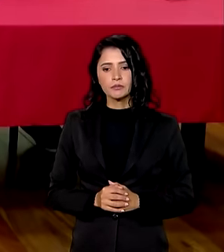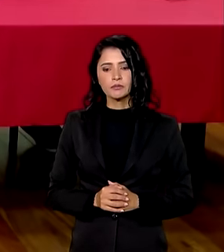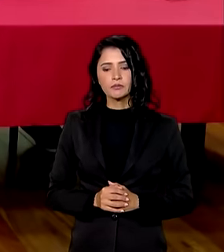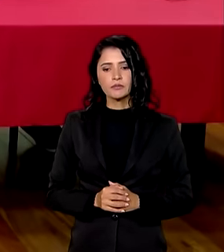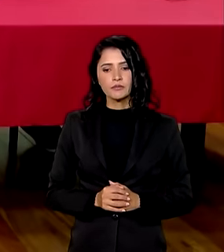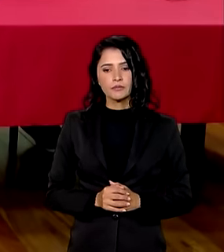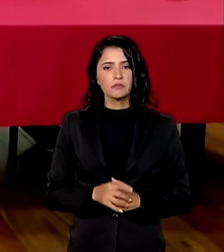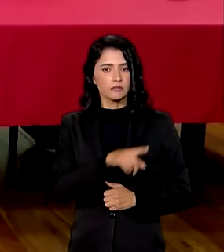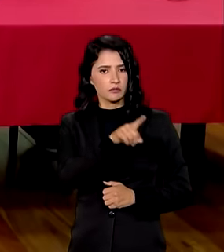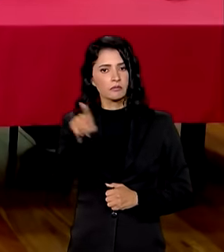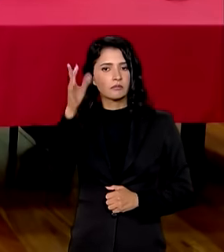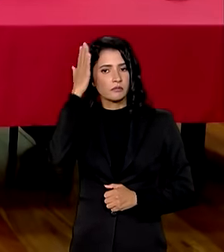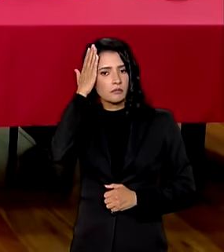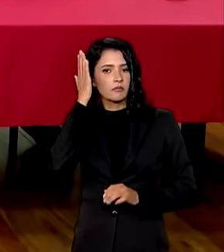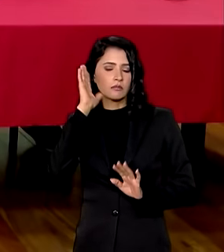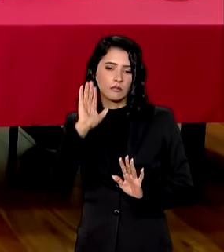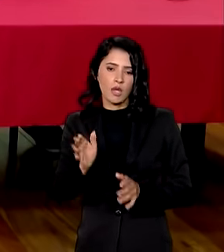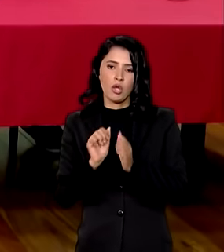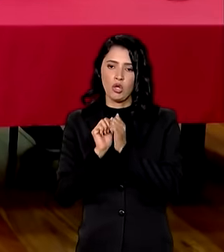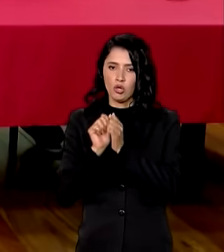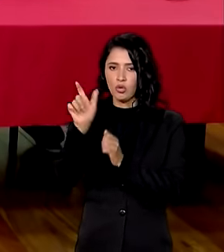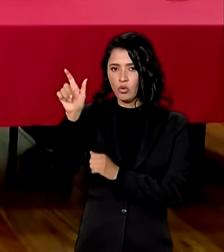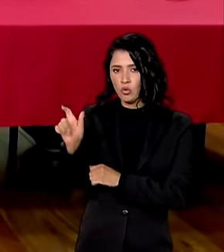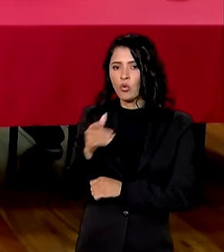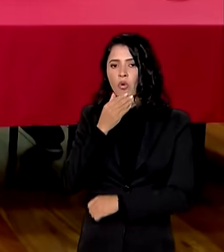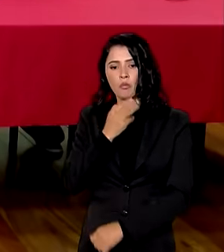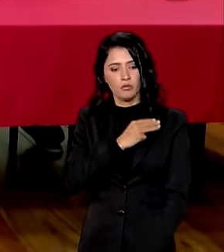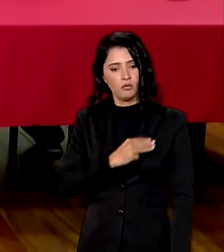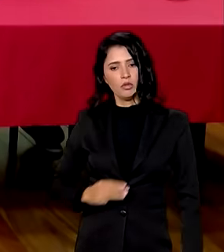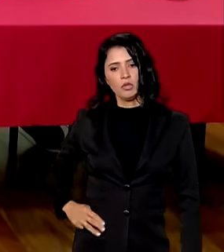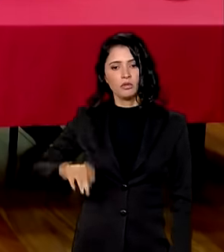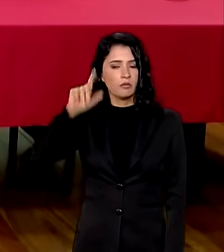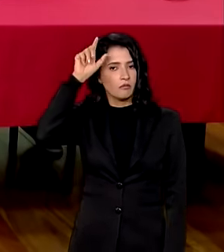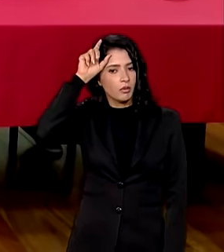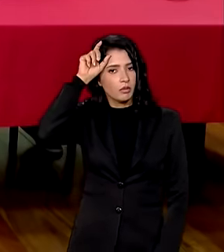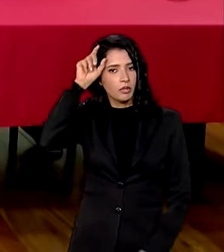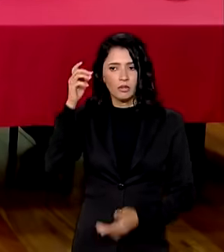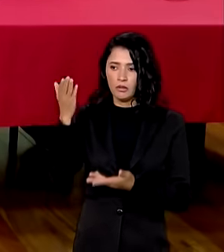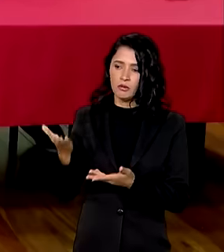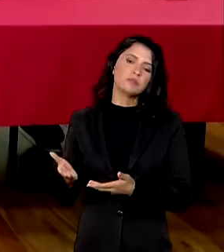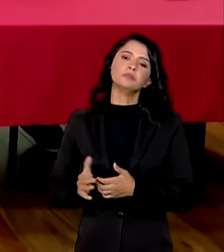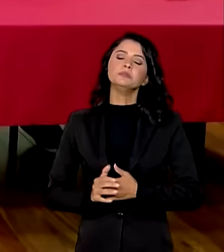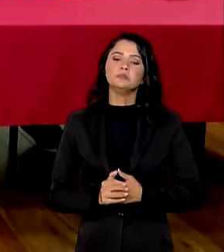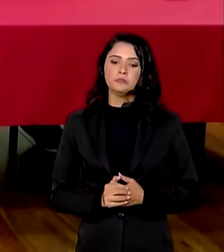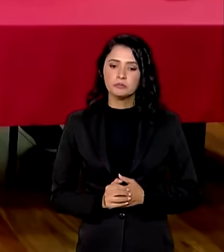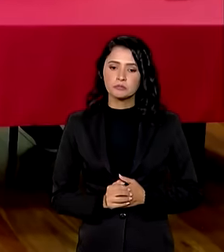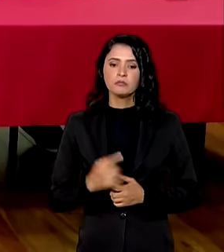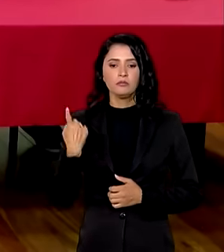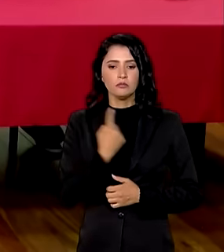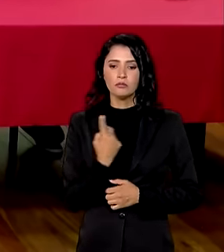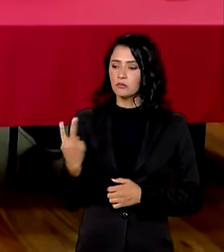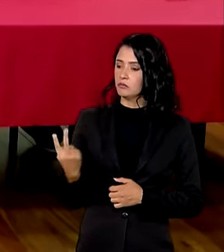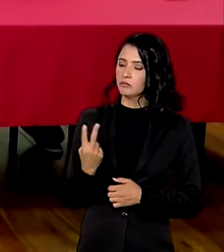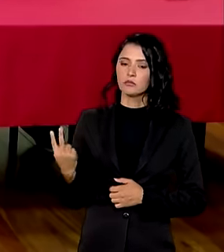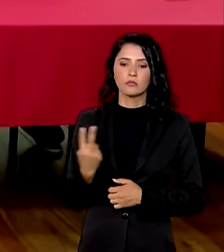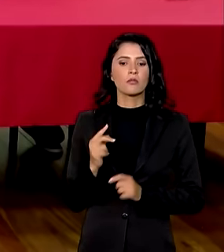Como você sabe, juntamente com o ministro Valdez Góes, nós dois estamos